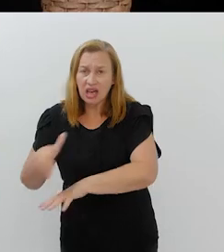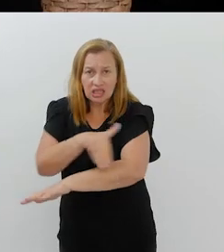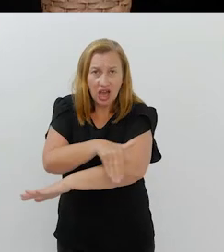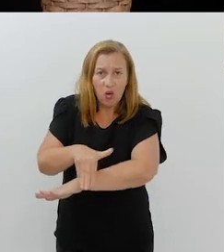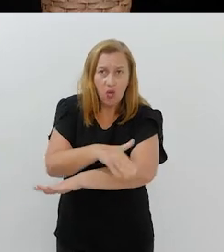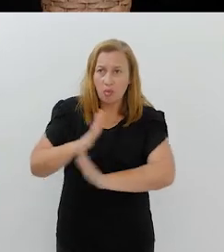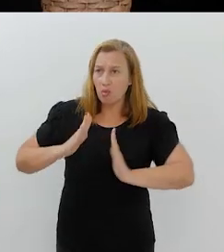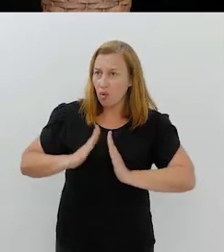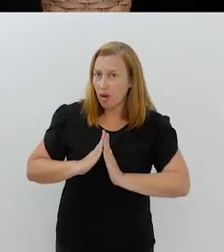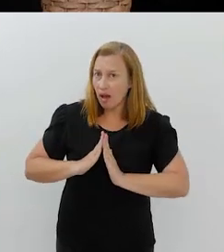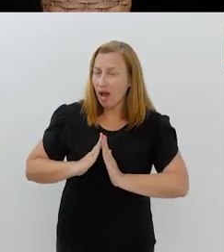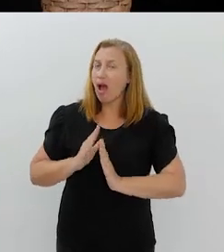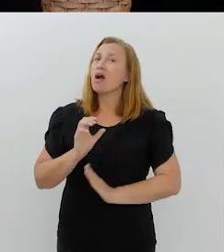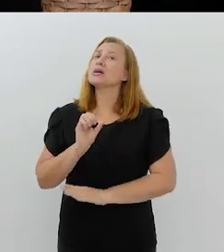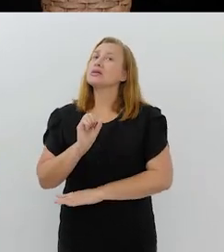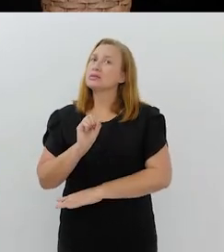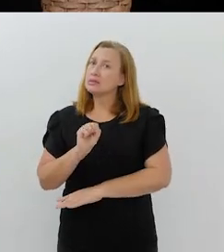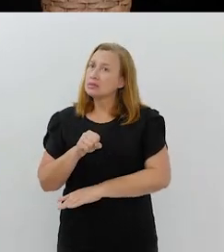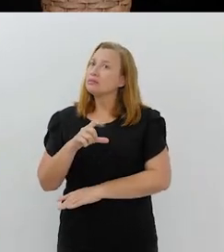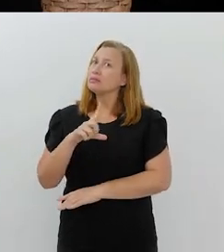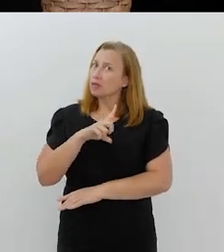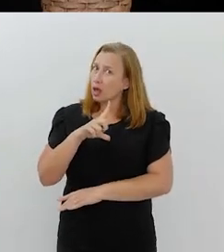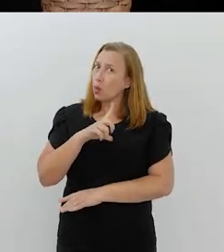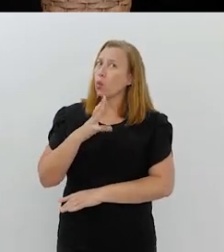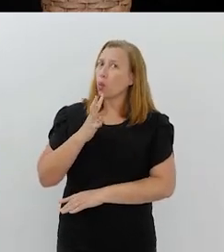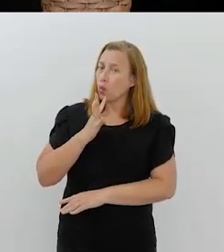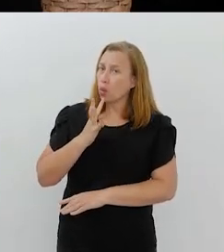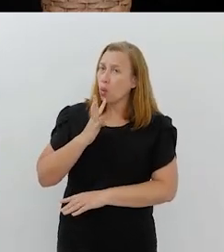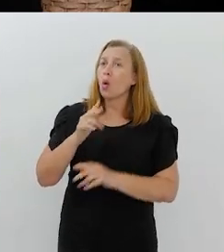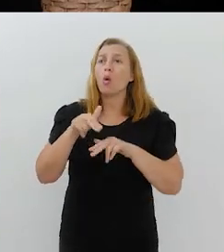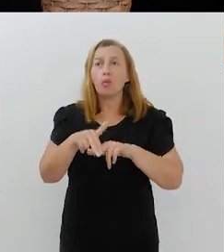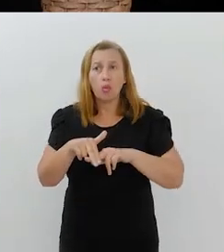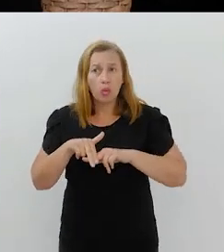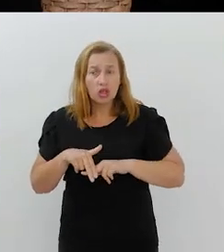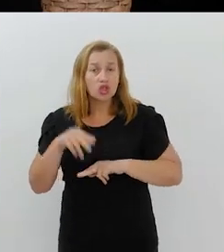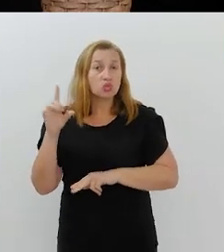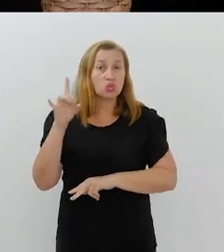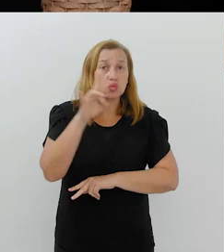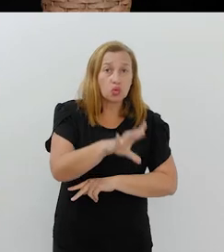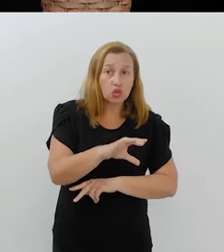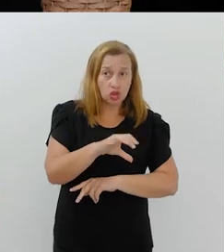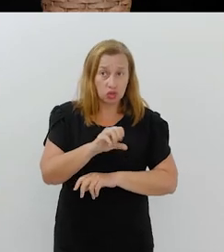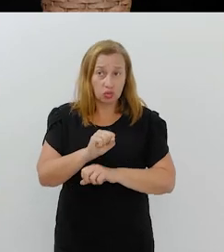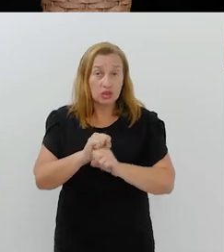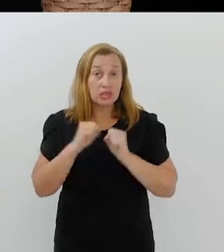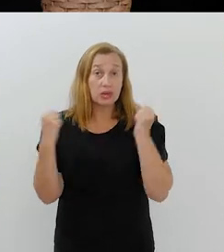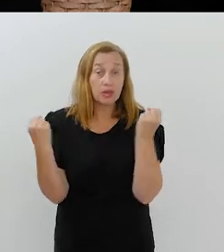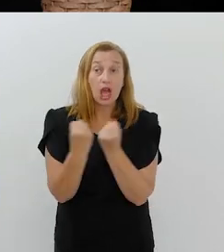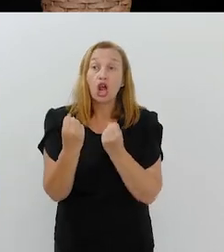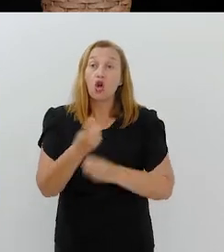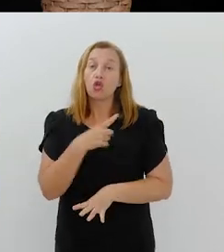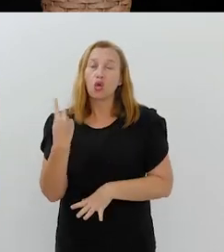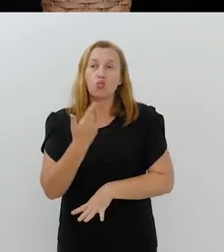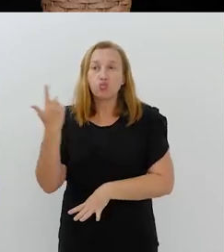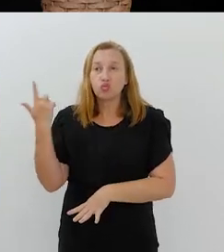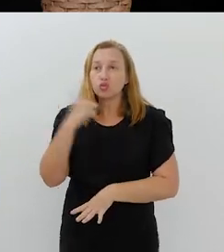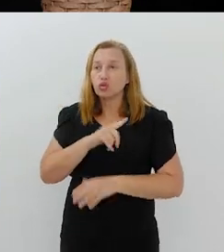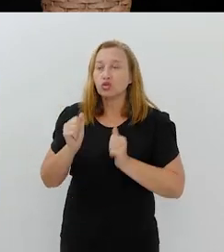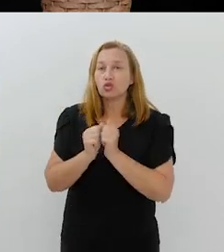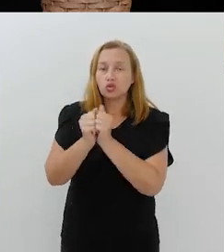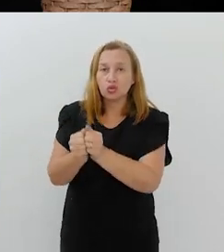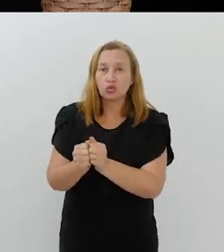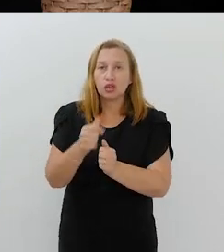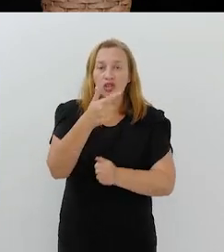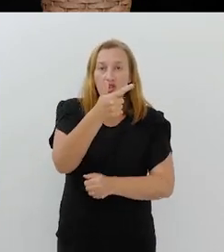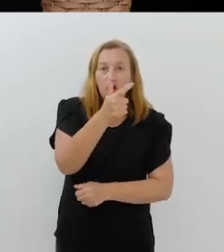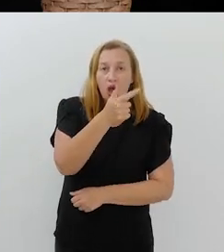Tem, sim, o conhecimento. E foi por isso que, no último seminário, nós conseguimos,